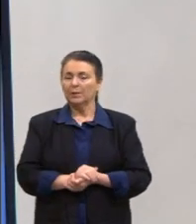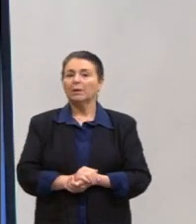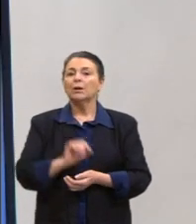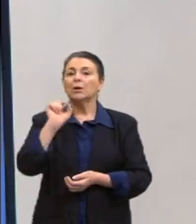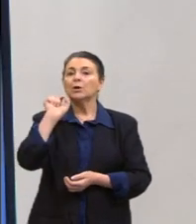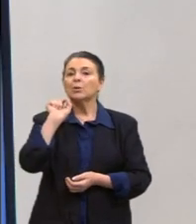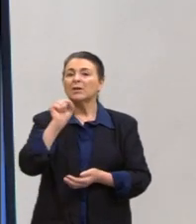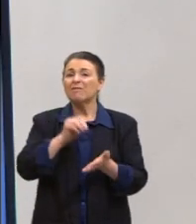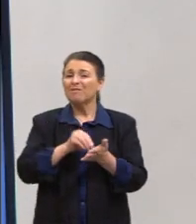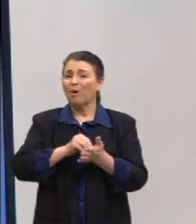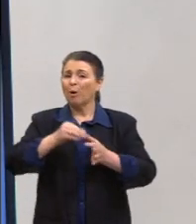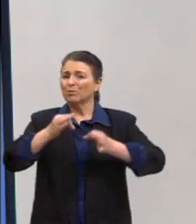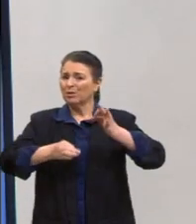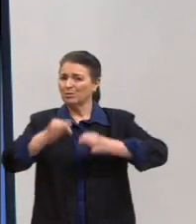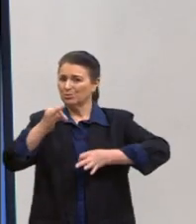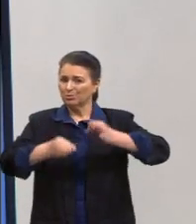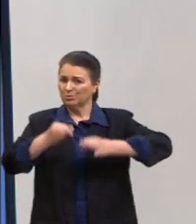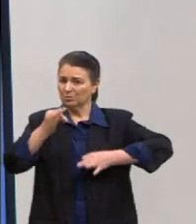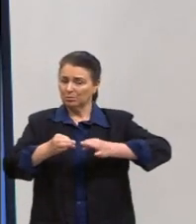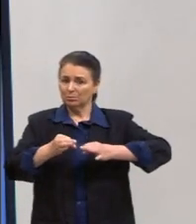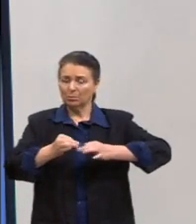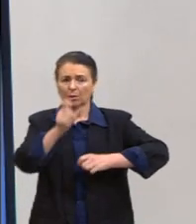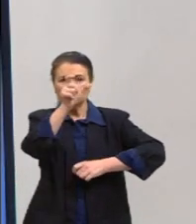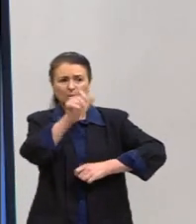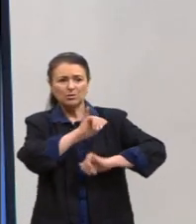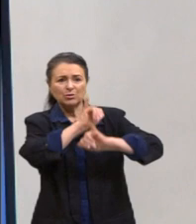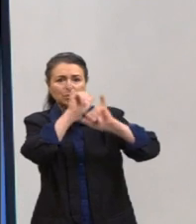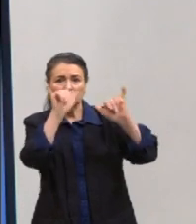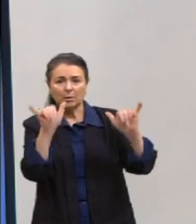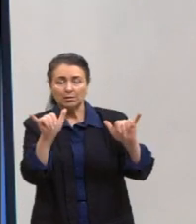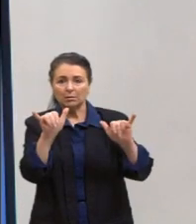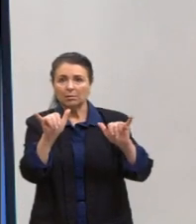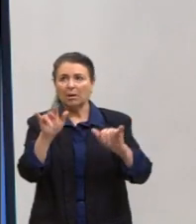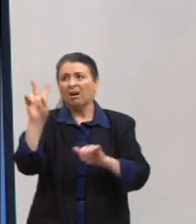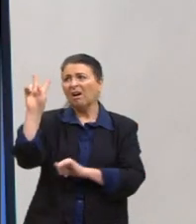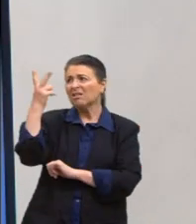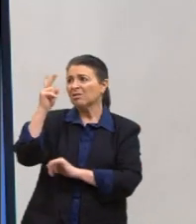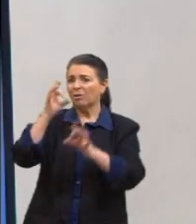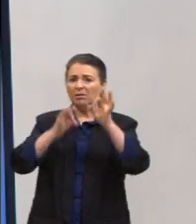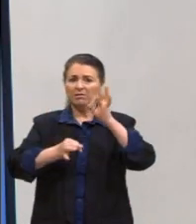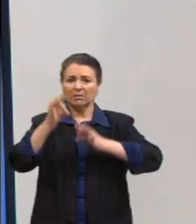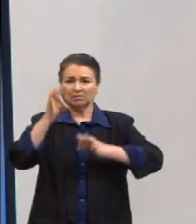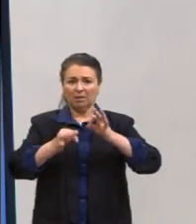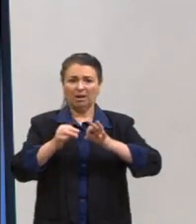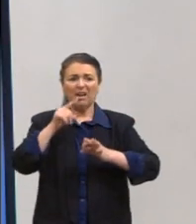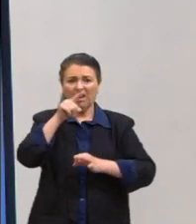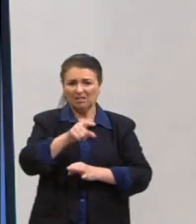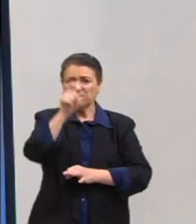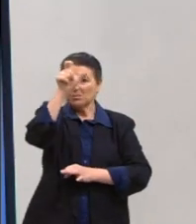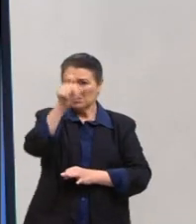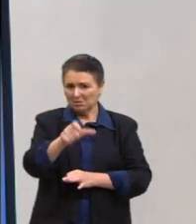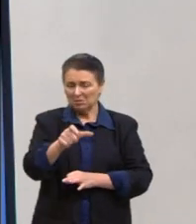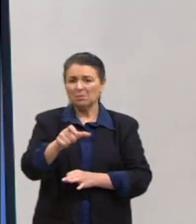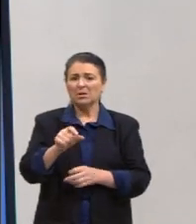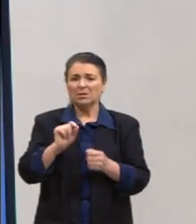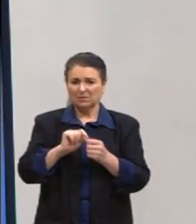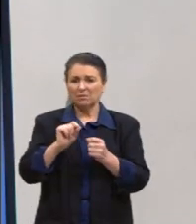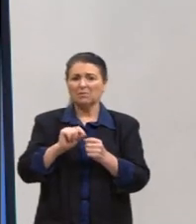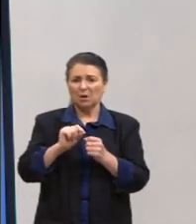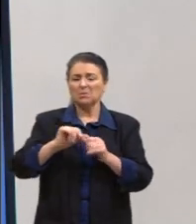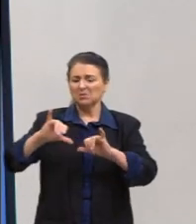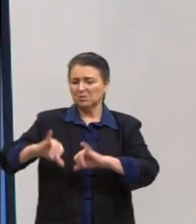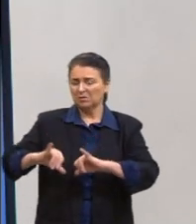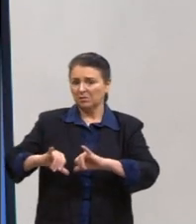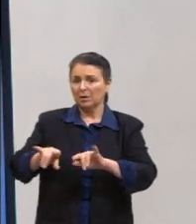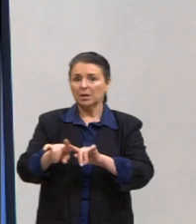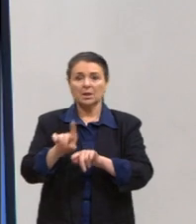muito injusto também, as pessoas ficam dizendo que a história vai julgar, essas pessoas vão pagar. Eu acho muito triste que os torturadores